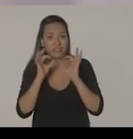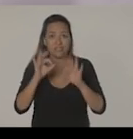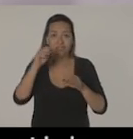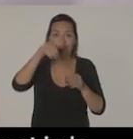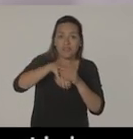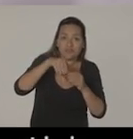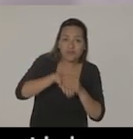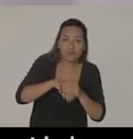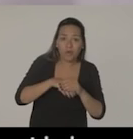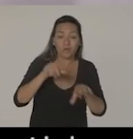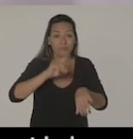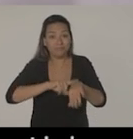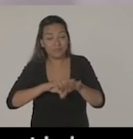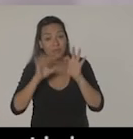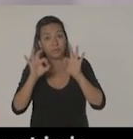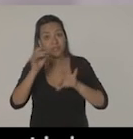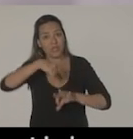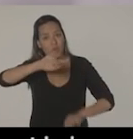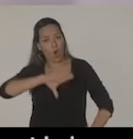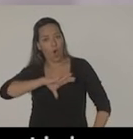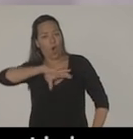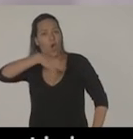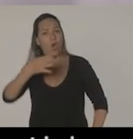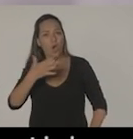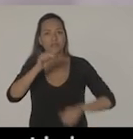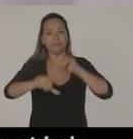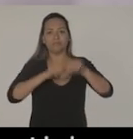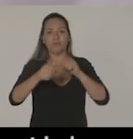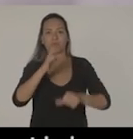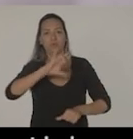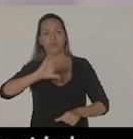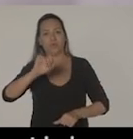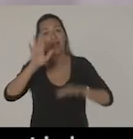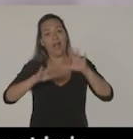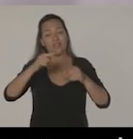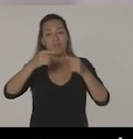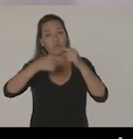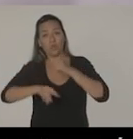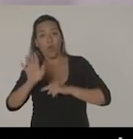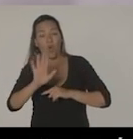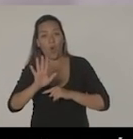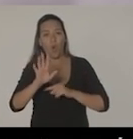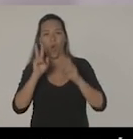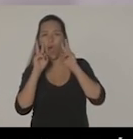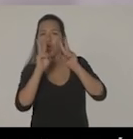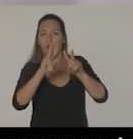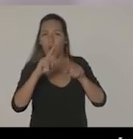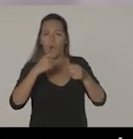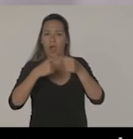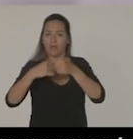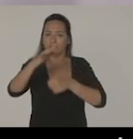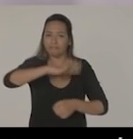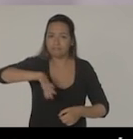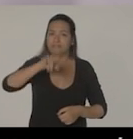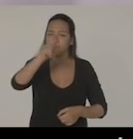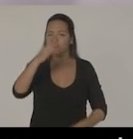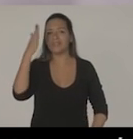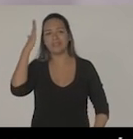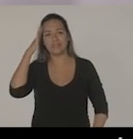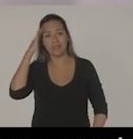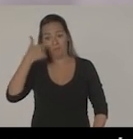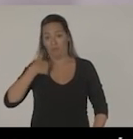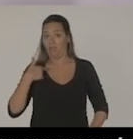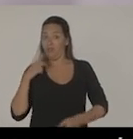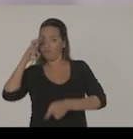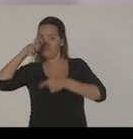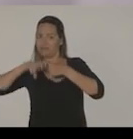confiança, agora é hora de você assumir a coragem que temos que ter para mudar essa cidade. A gente pode não concordar com tudo, a gente pode não olhar para a